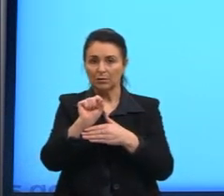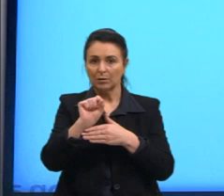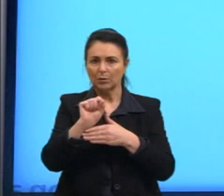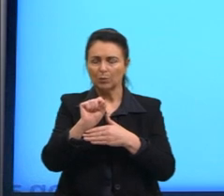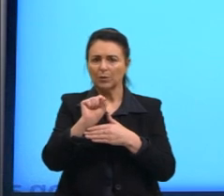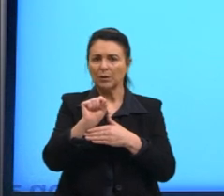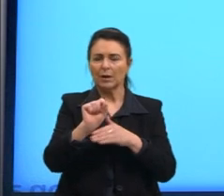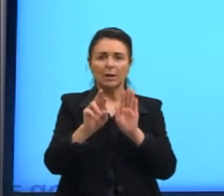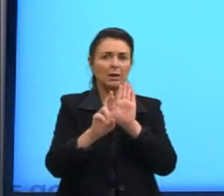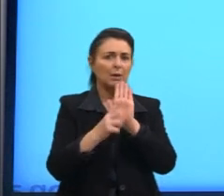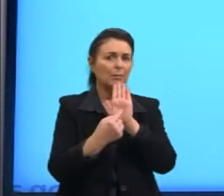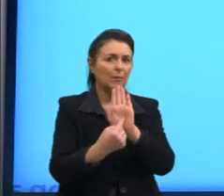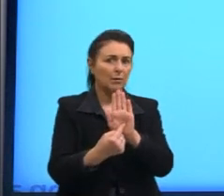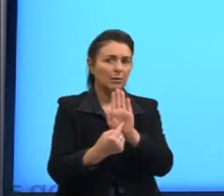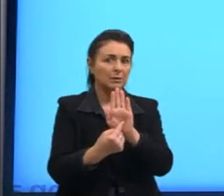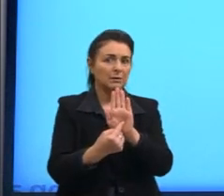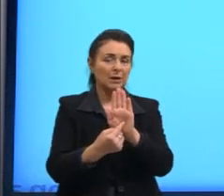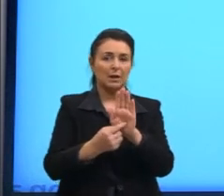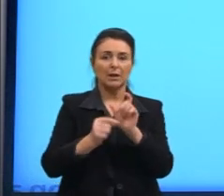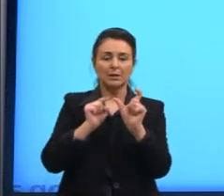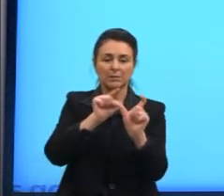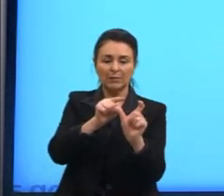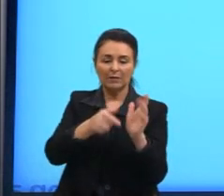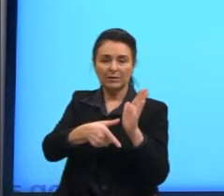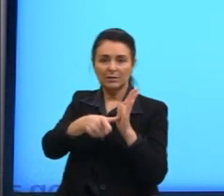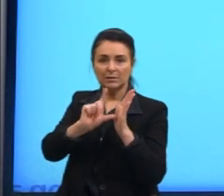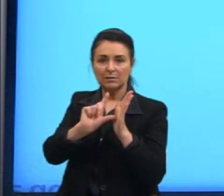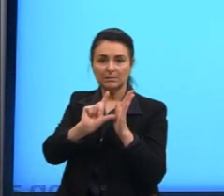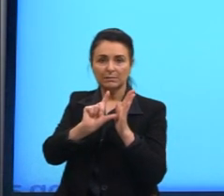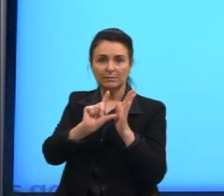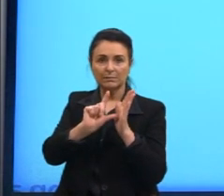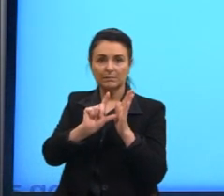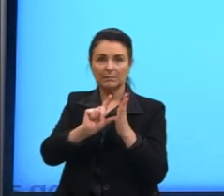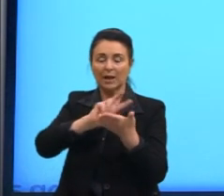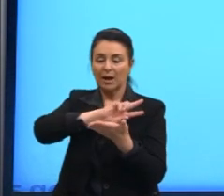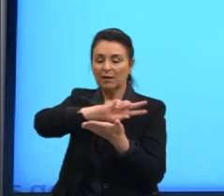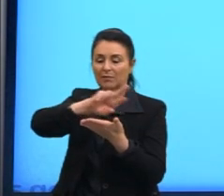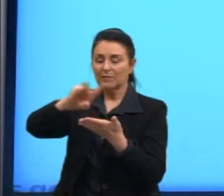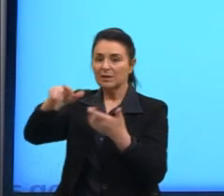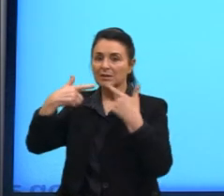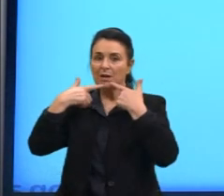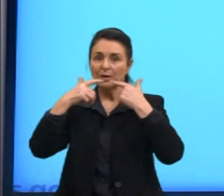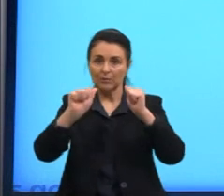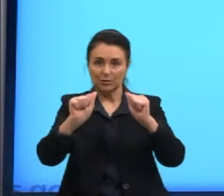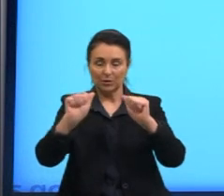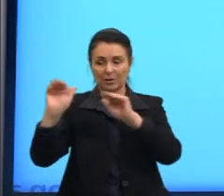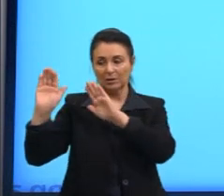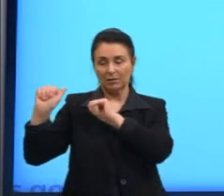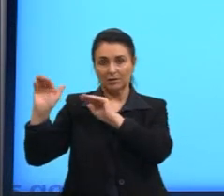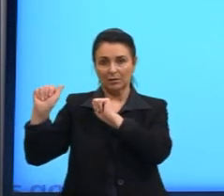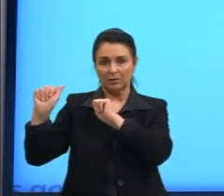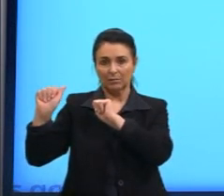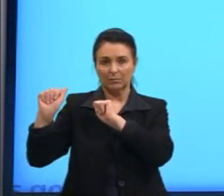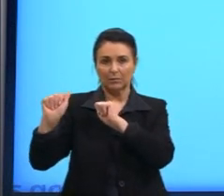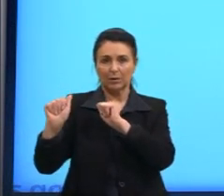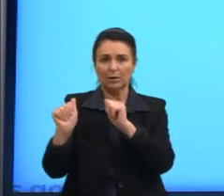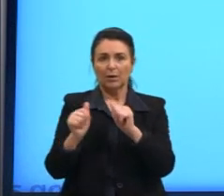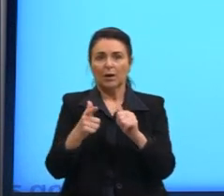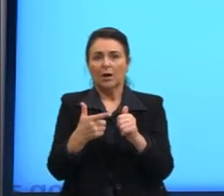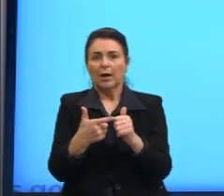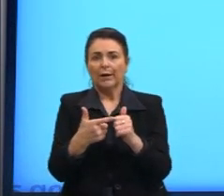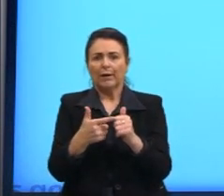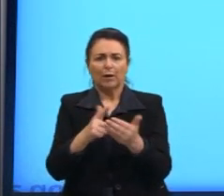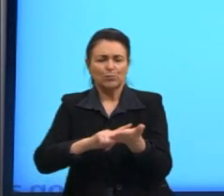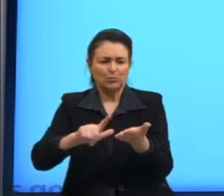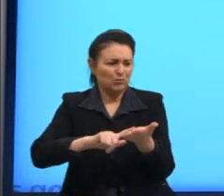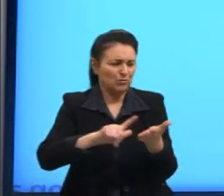reflete nas suas palavras anteriores variação linguística do espanhol sujeira dos livros de